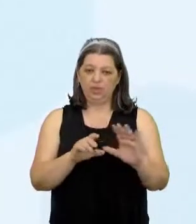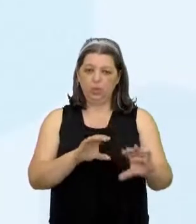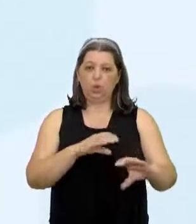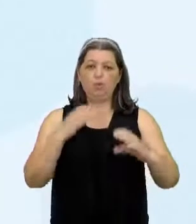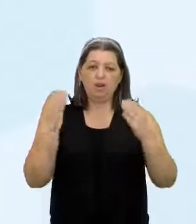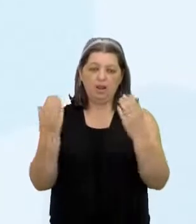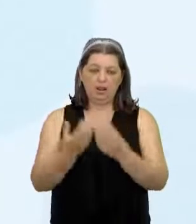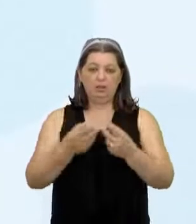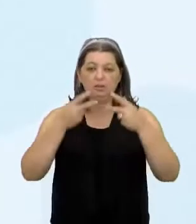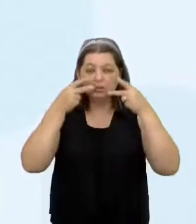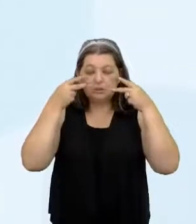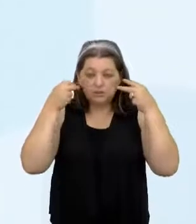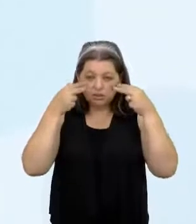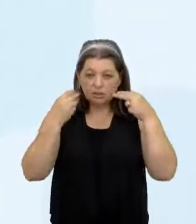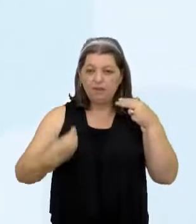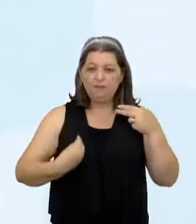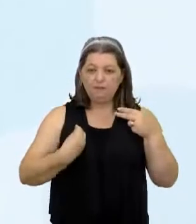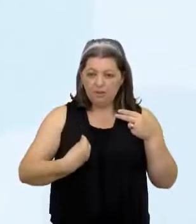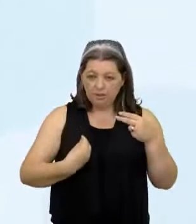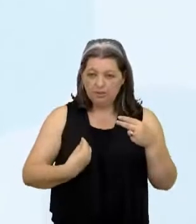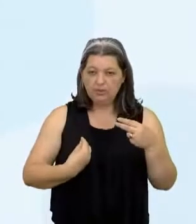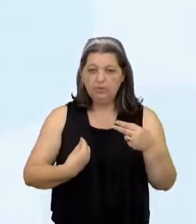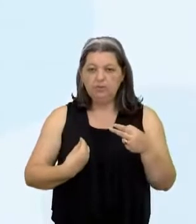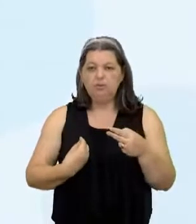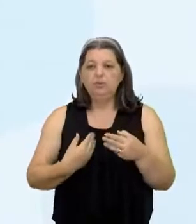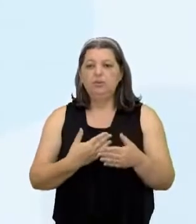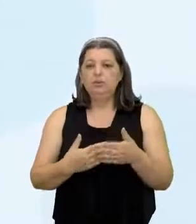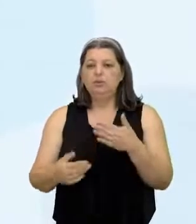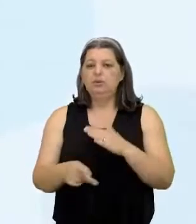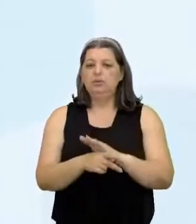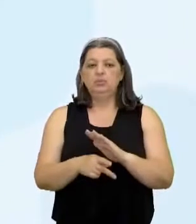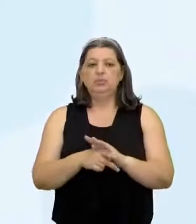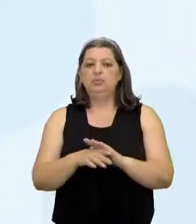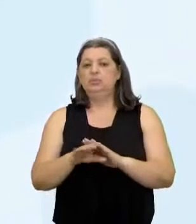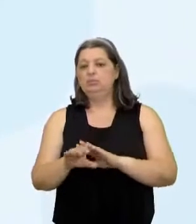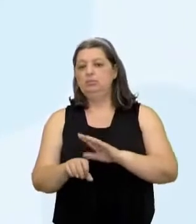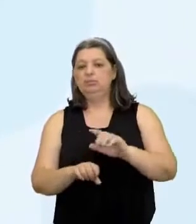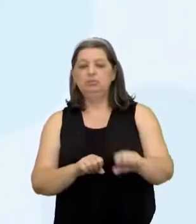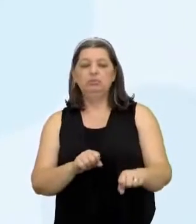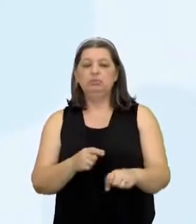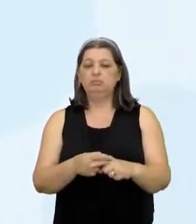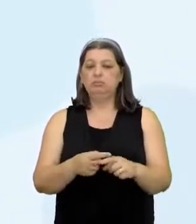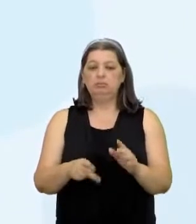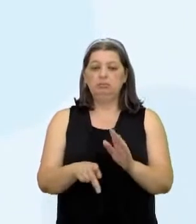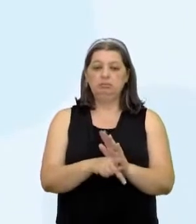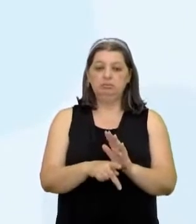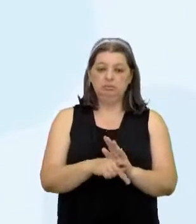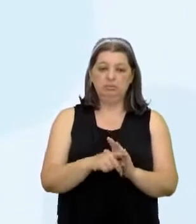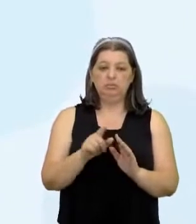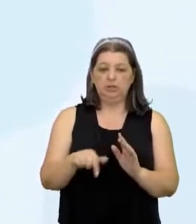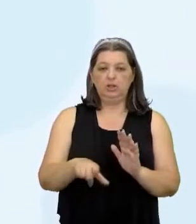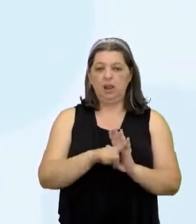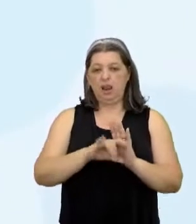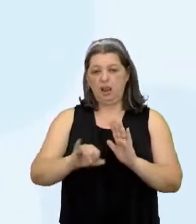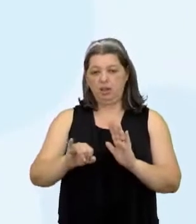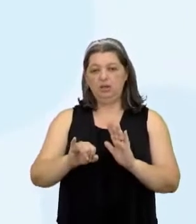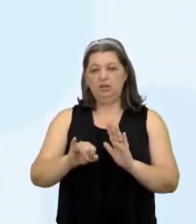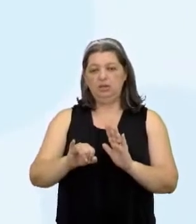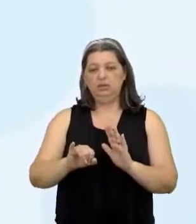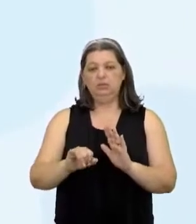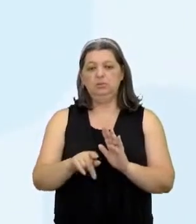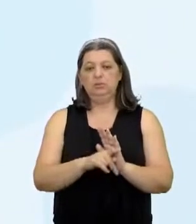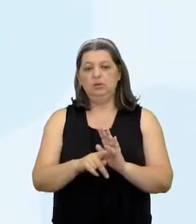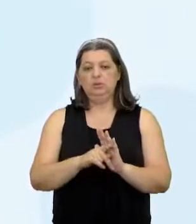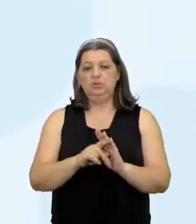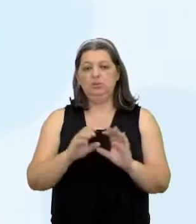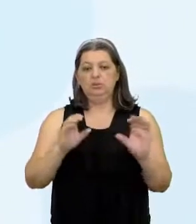indígenas Há vidas aí por qualquer das formas De aquisição do domínio Nos termos da legislação civil Faz parte